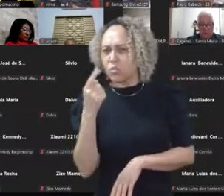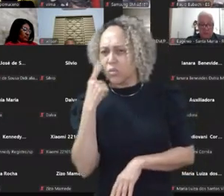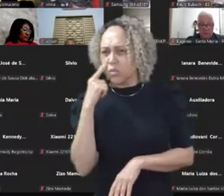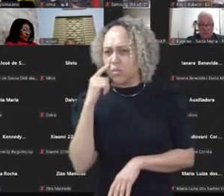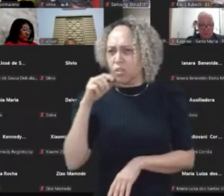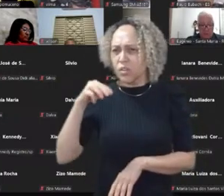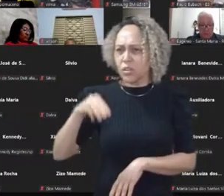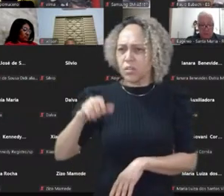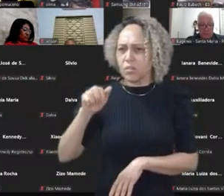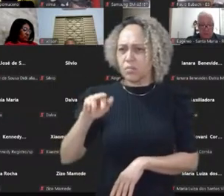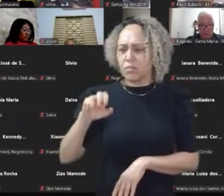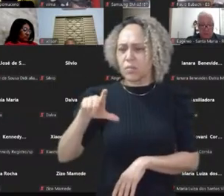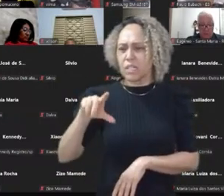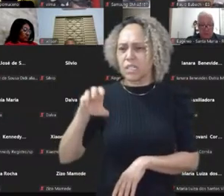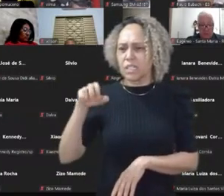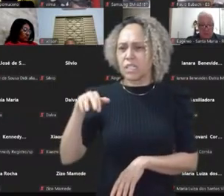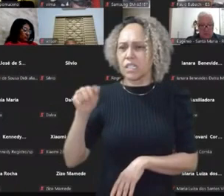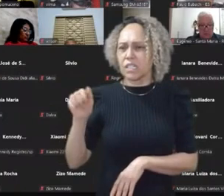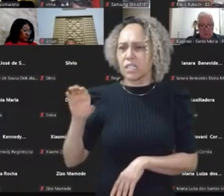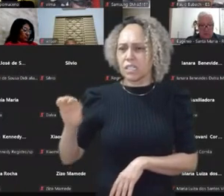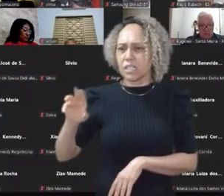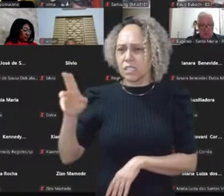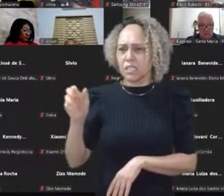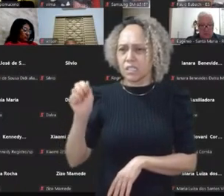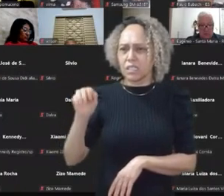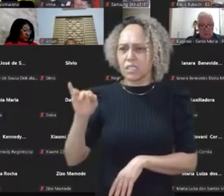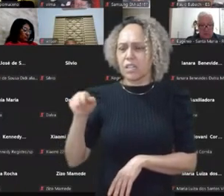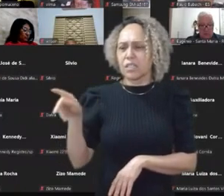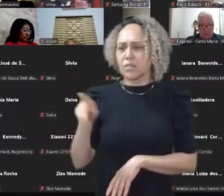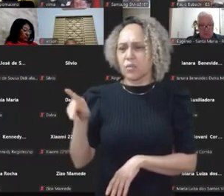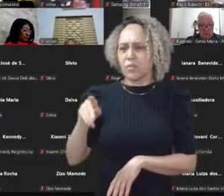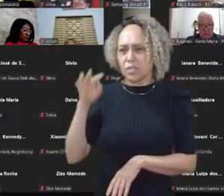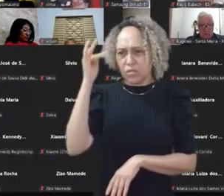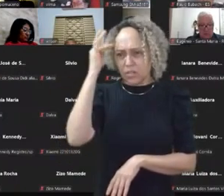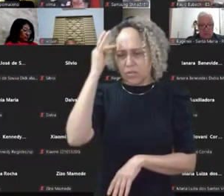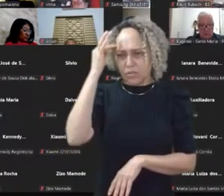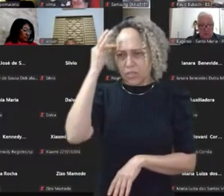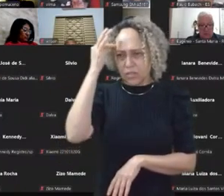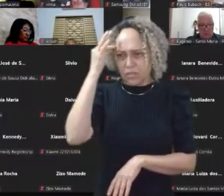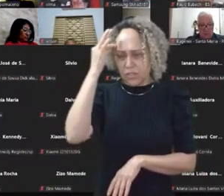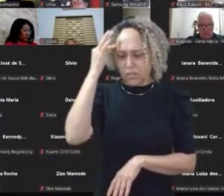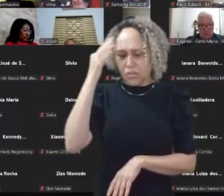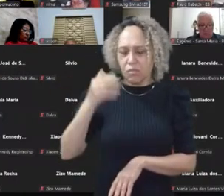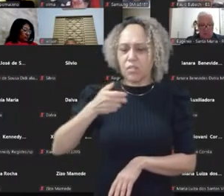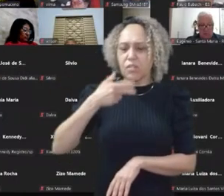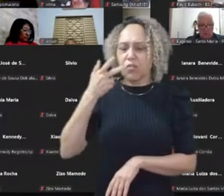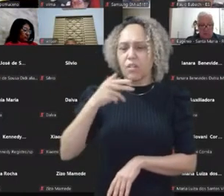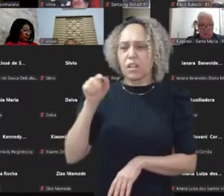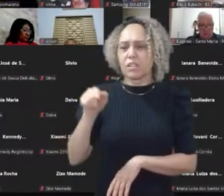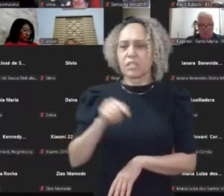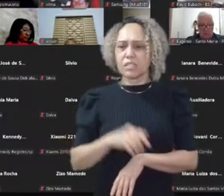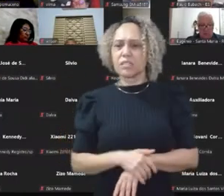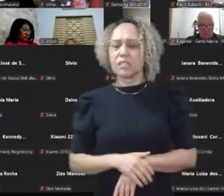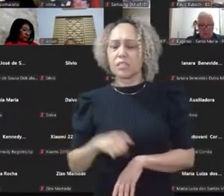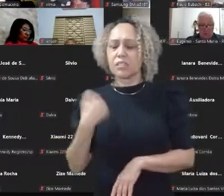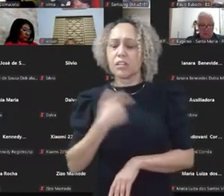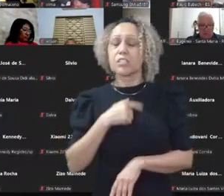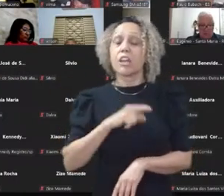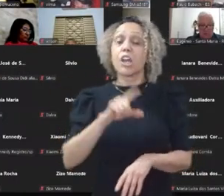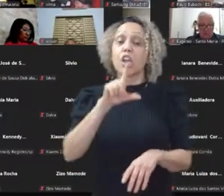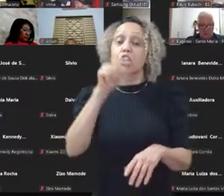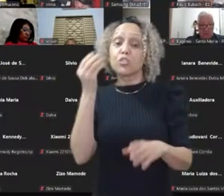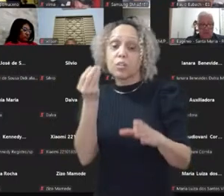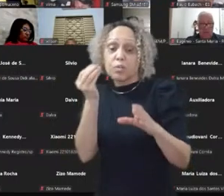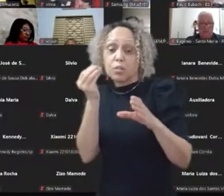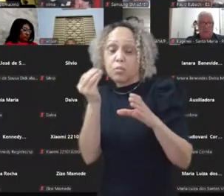movimentos. Não acho que é a questão de culpar os identitários, dentro do digitalismo, mas acho que a gente tem que pensar o seguinte. Quando a gente escolhe o que a gente posta, a gente